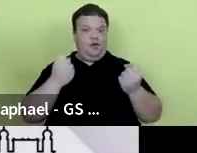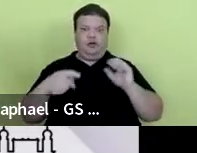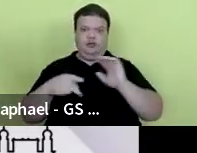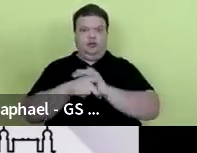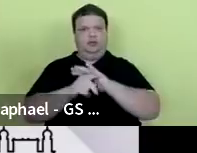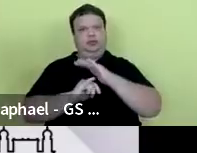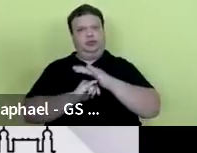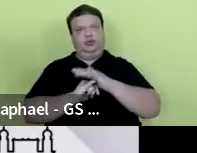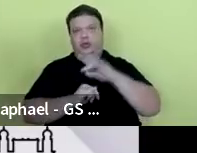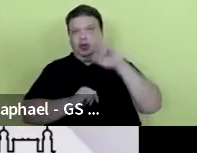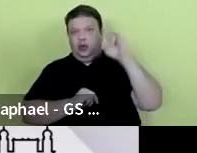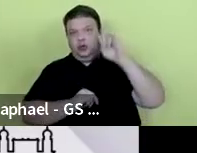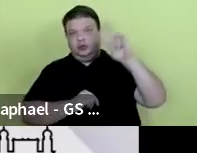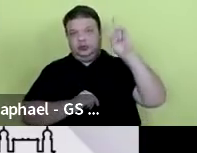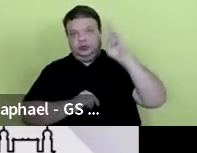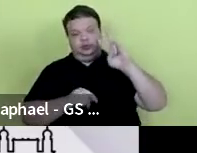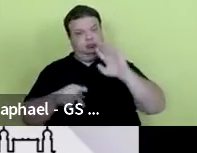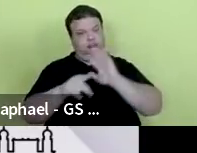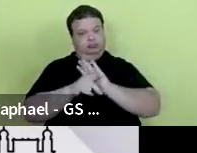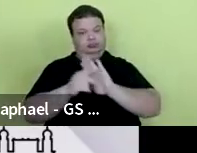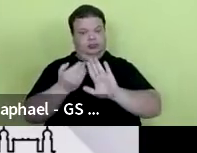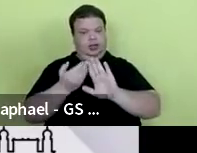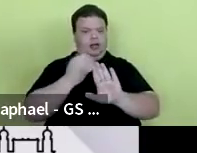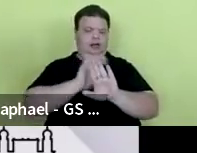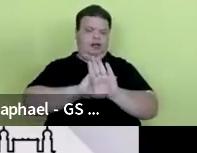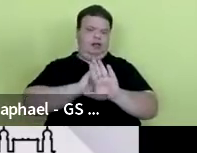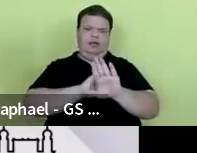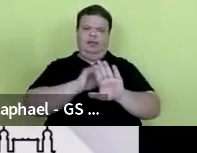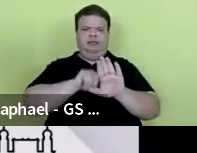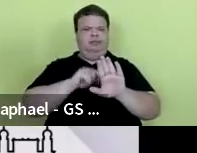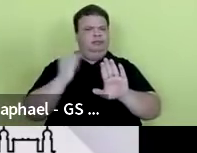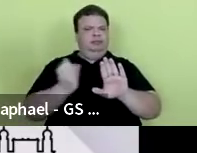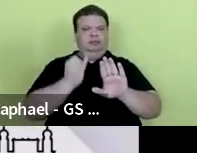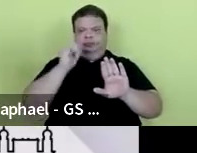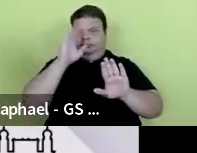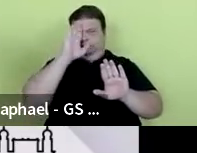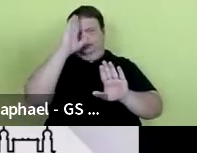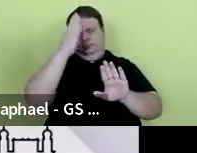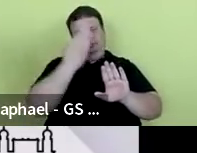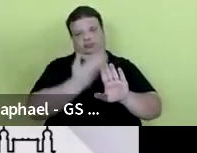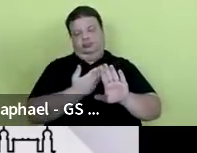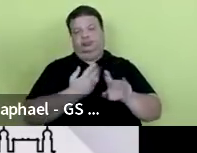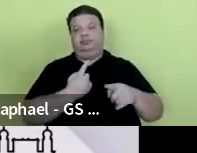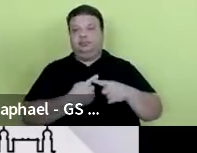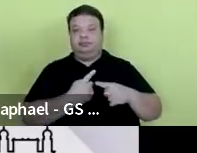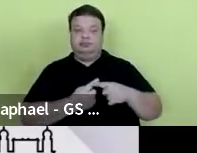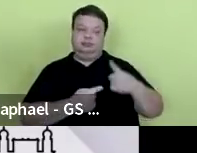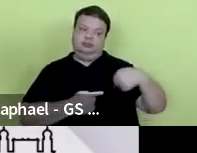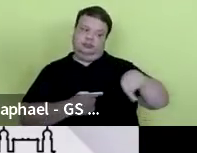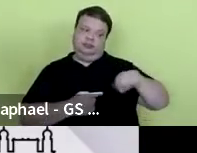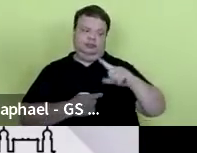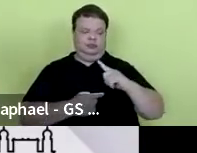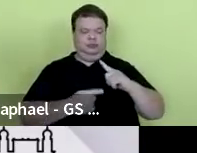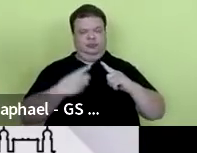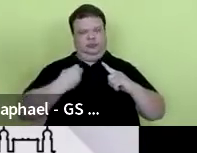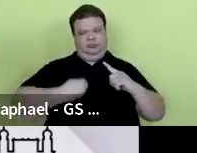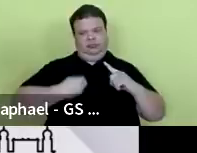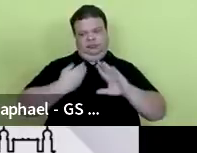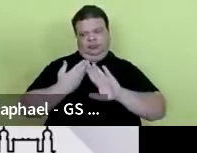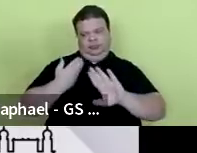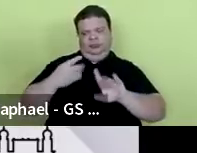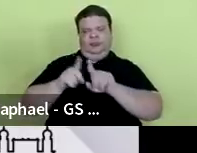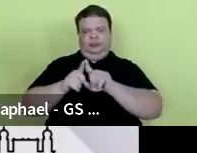história que a gente tem por trás, e que ela é fundamental porque a gente está, esteve, está